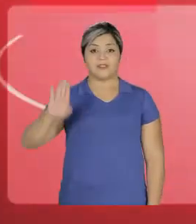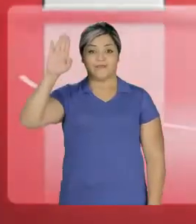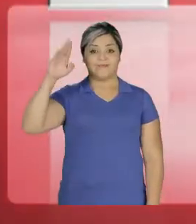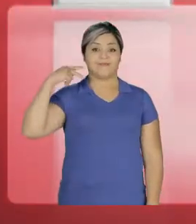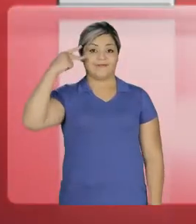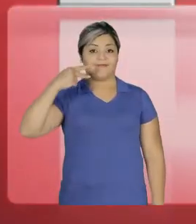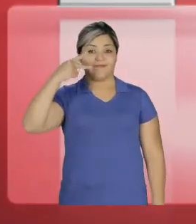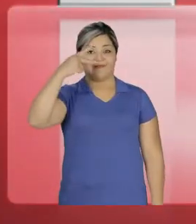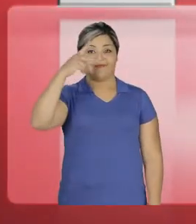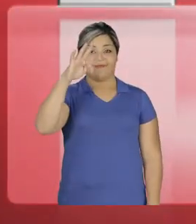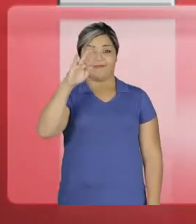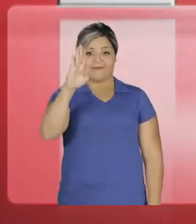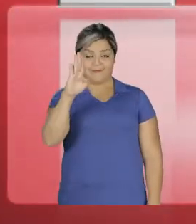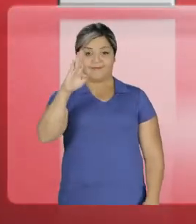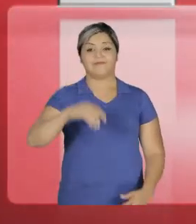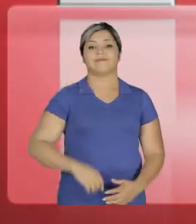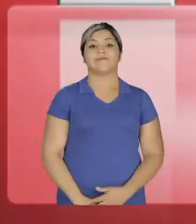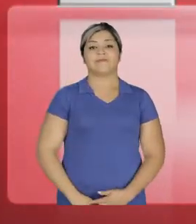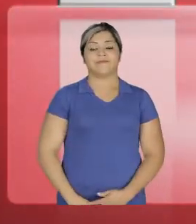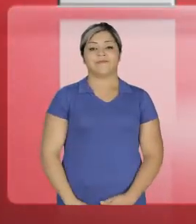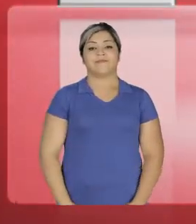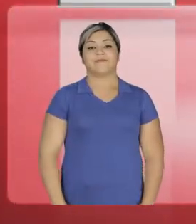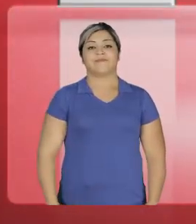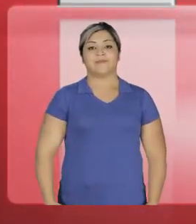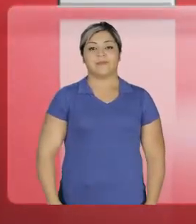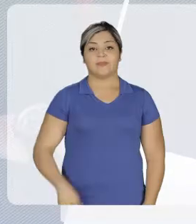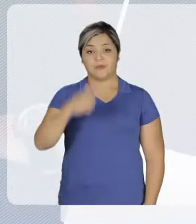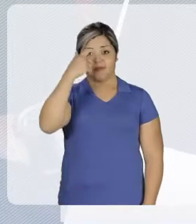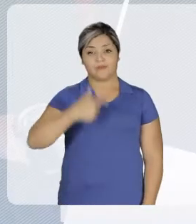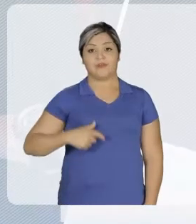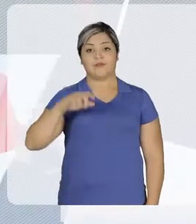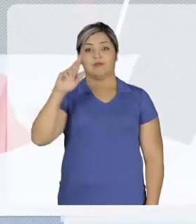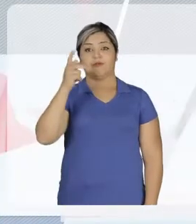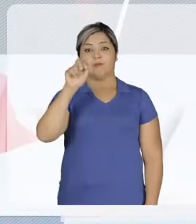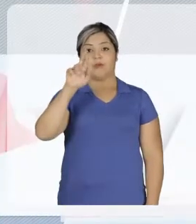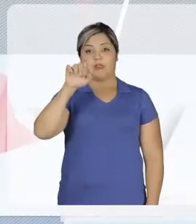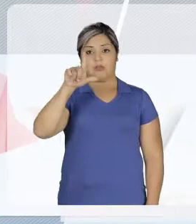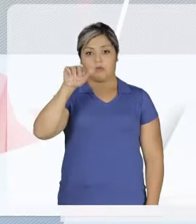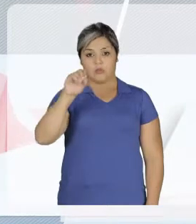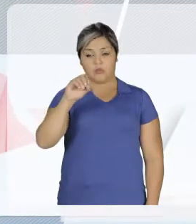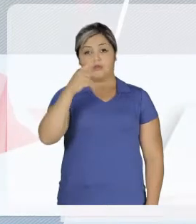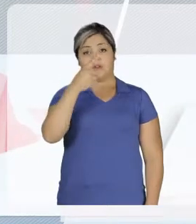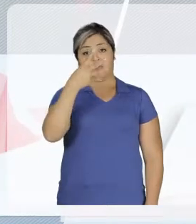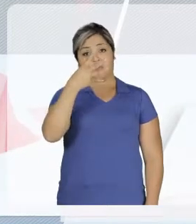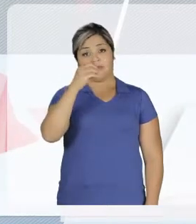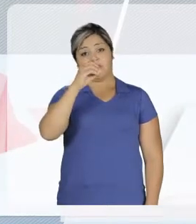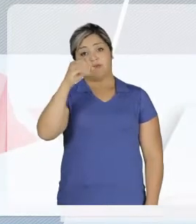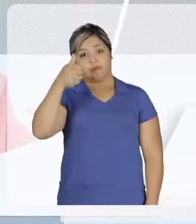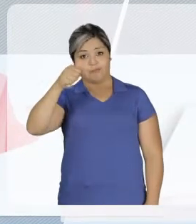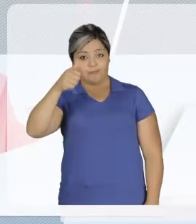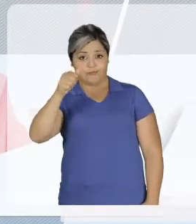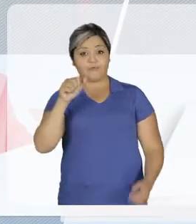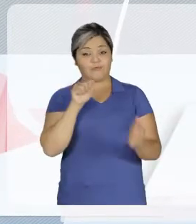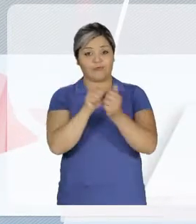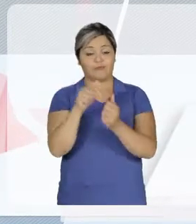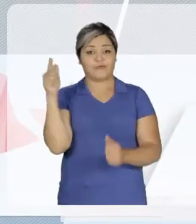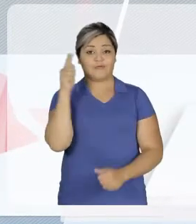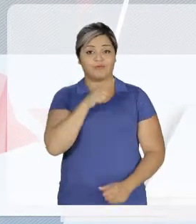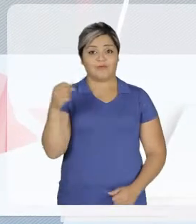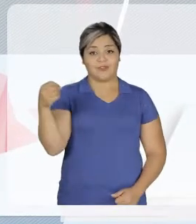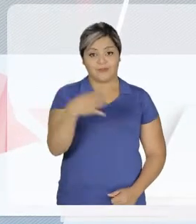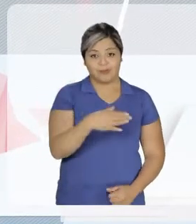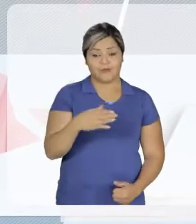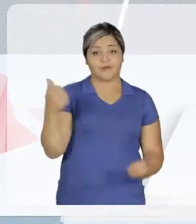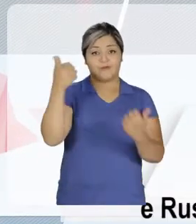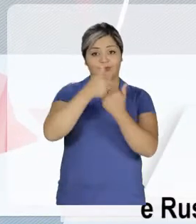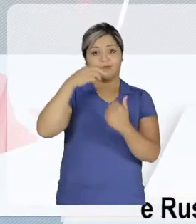Candidatos a vereador pelo PTB O Sorão do Guerra, 14-0-11 Vamos juntos fazer o novo Com